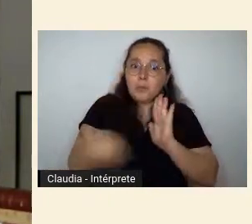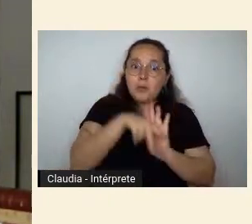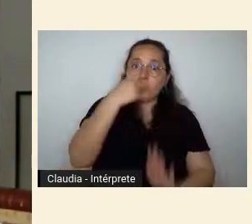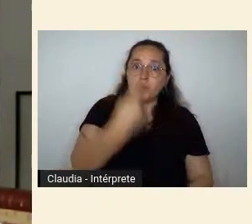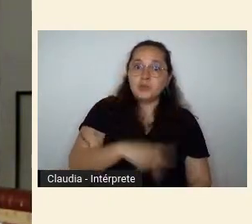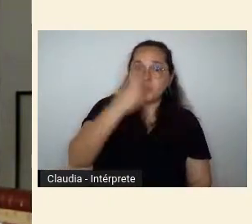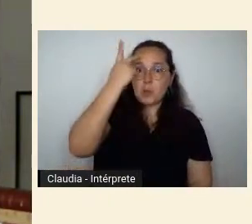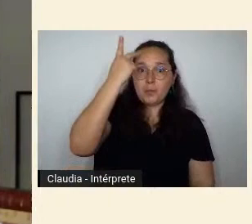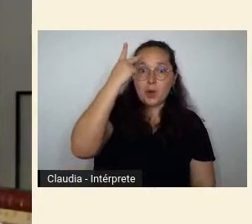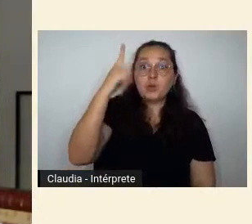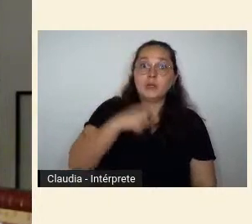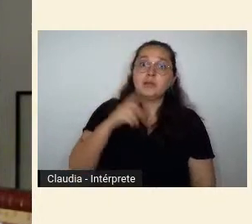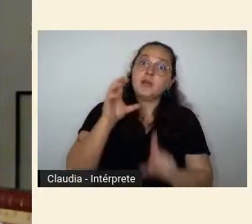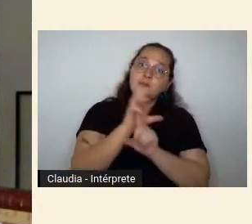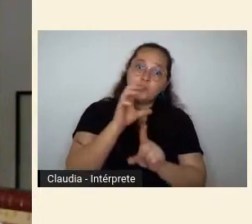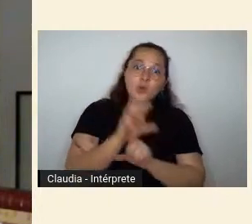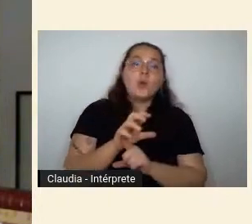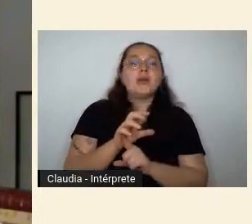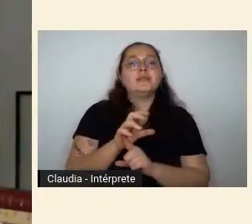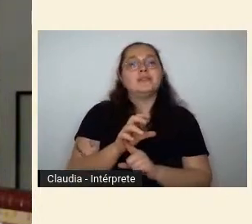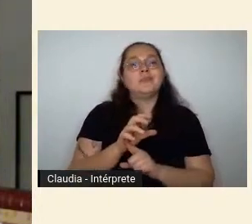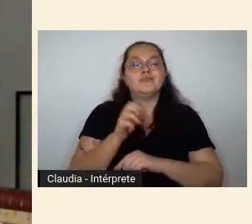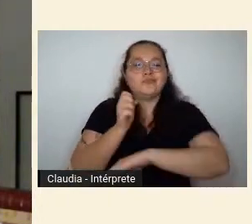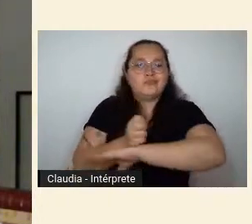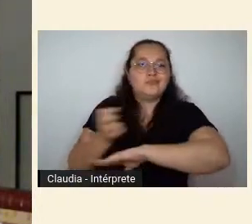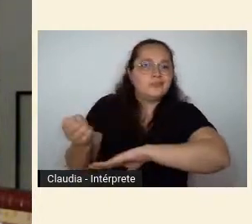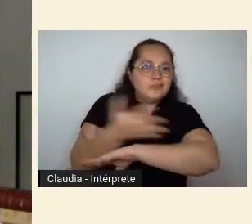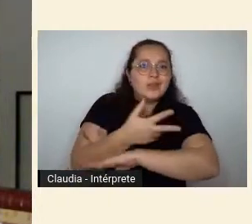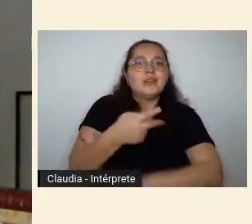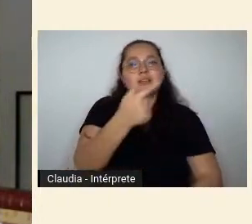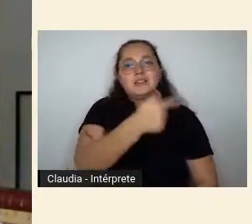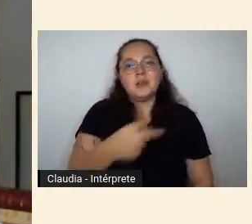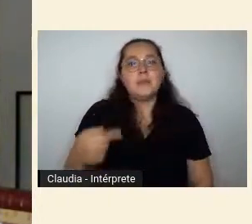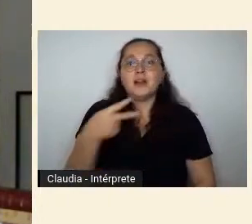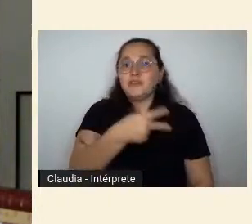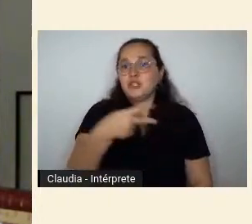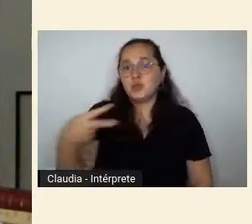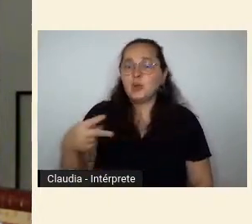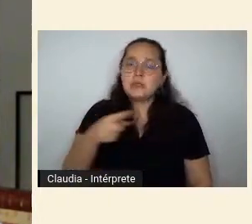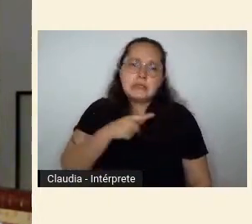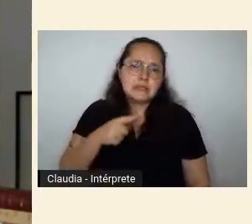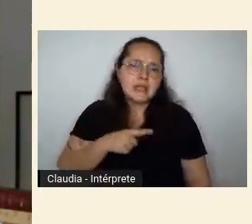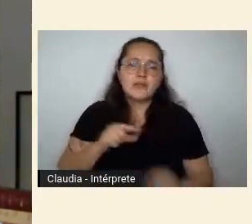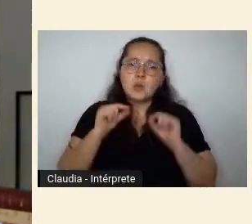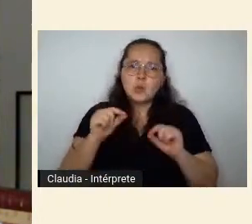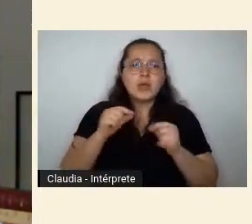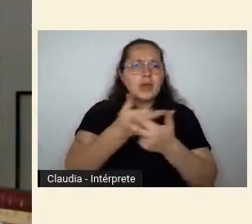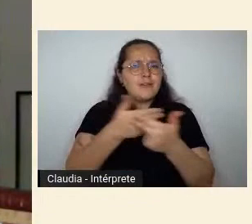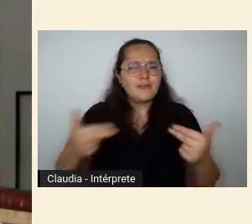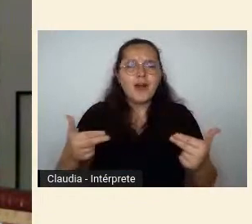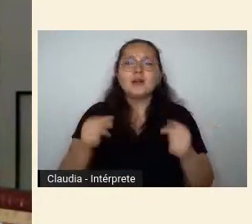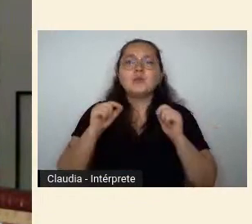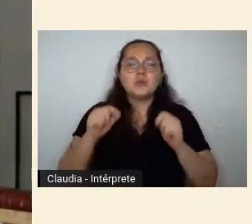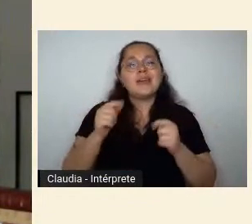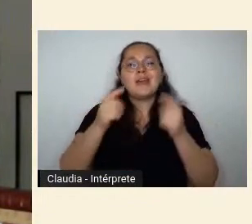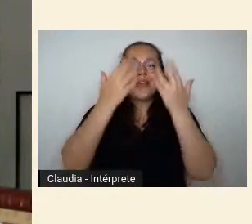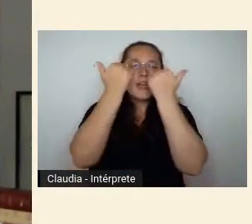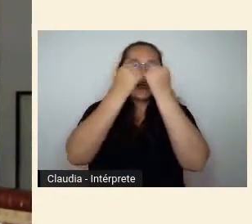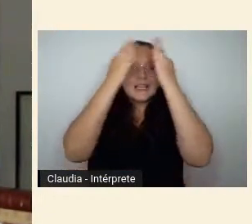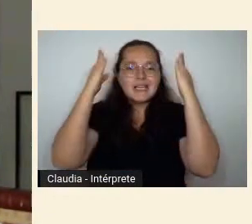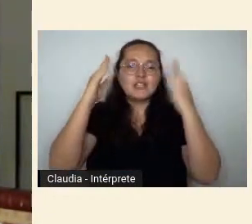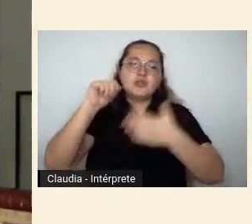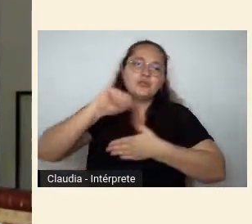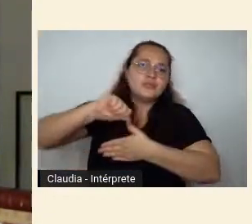temas amazônicos caipiras temas ligados às populações ameríndias as descendências de matriz